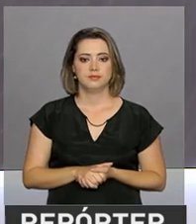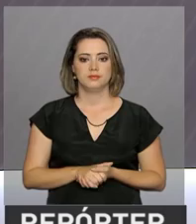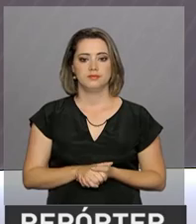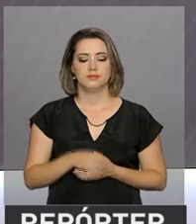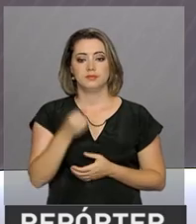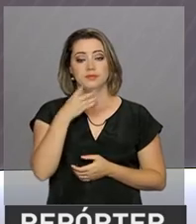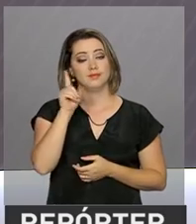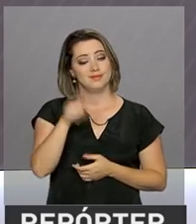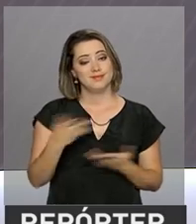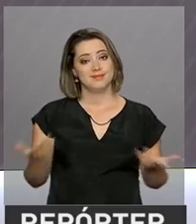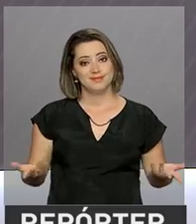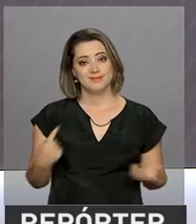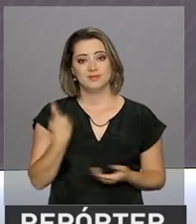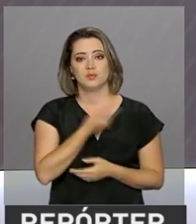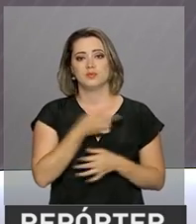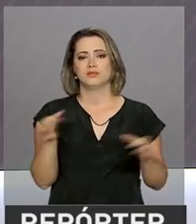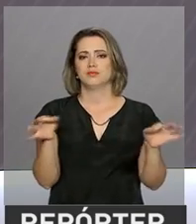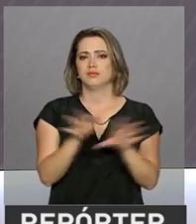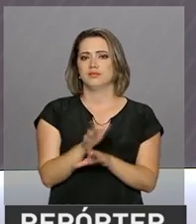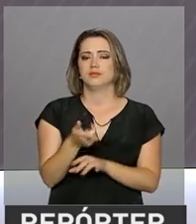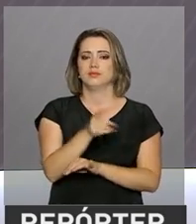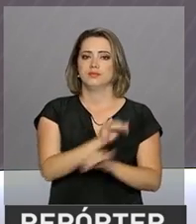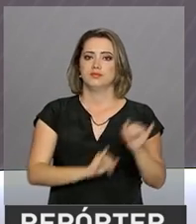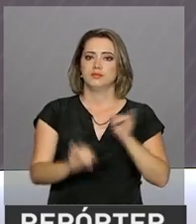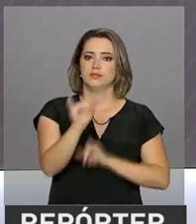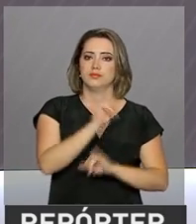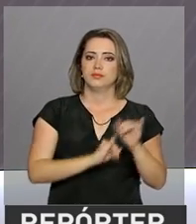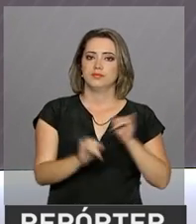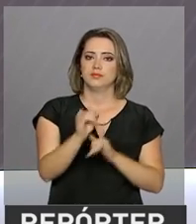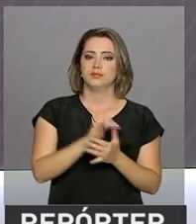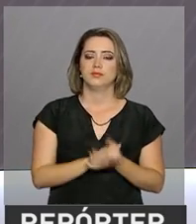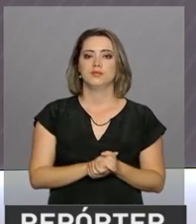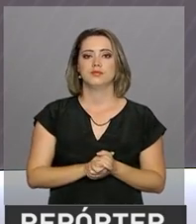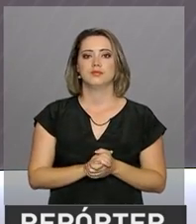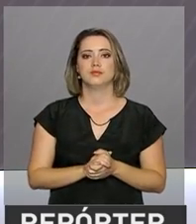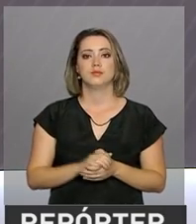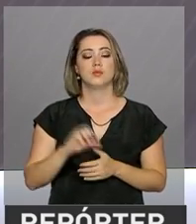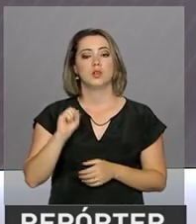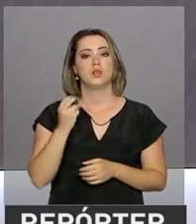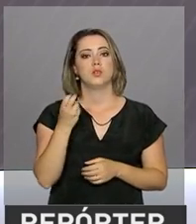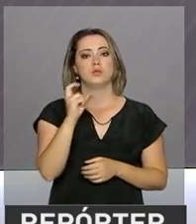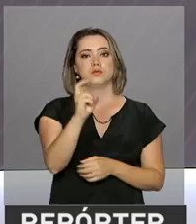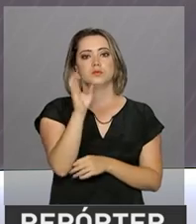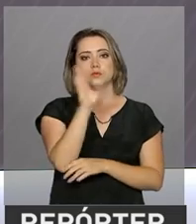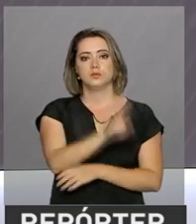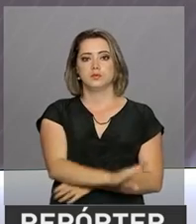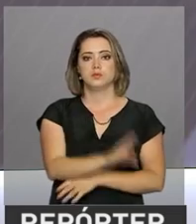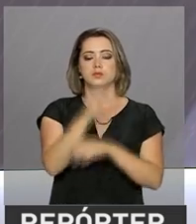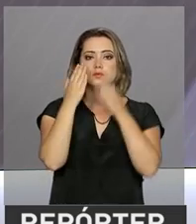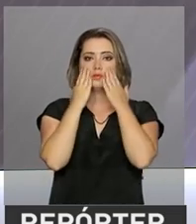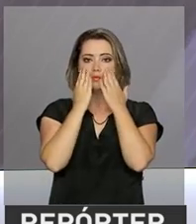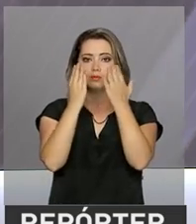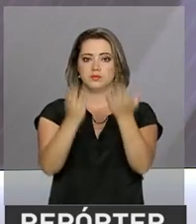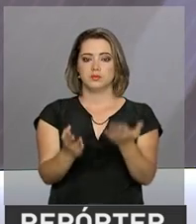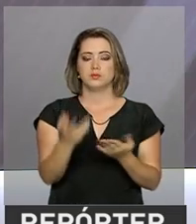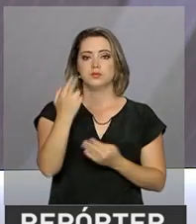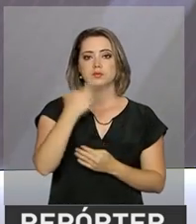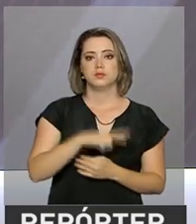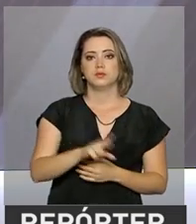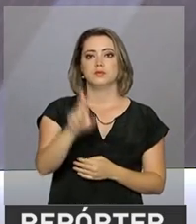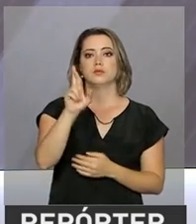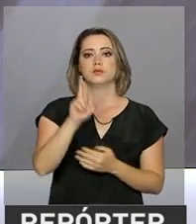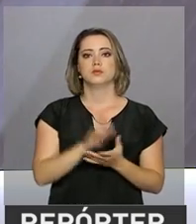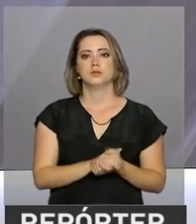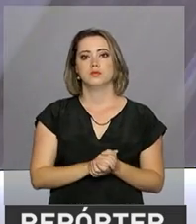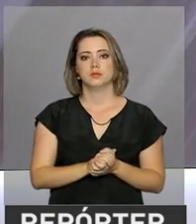Bom, não é? Nós ficamos por aqui. Podemos voltar a qualquer momento com mais informações ou às 5 da tarde na próxima edição do